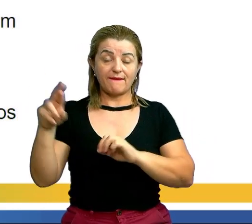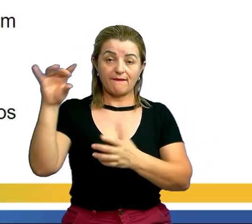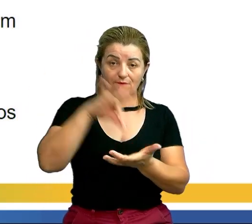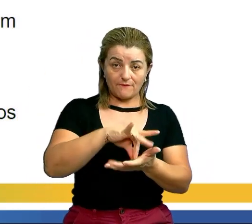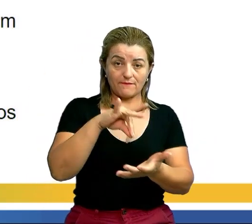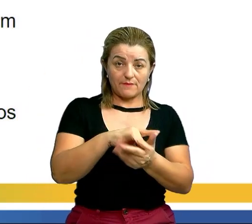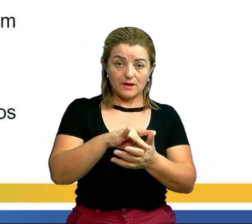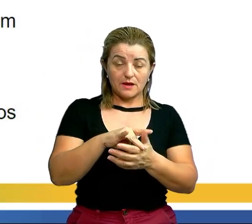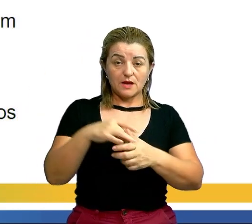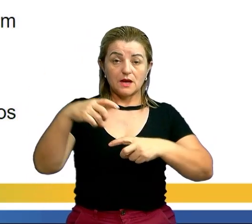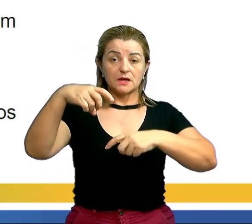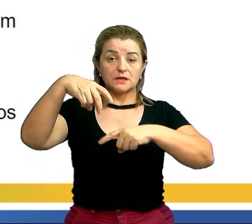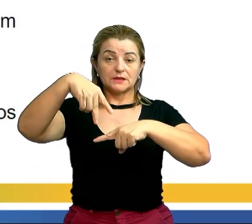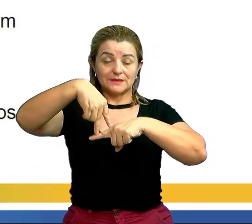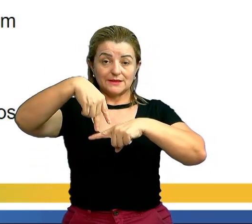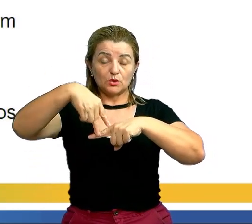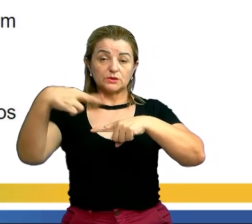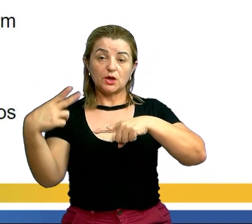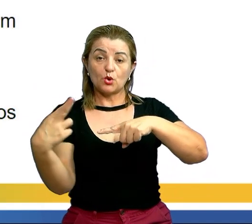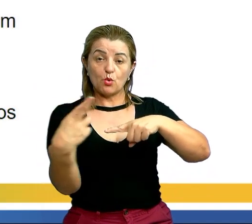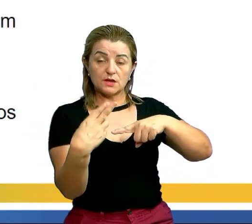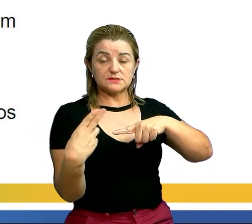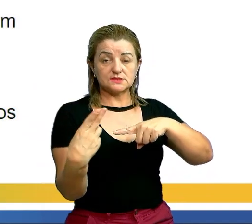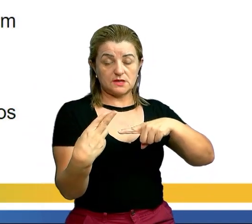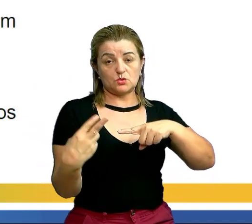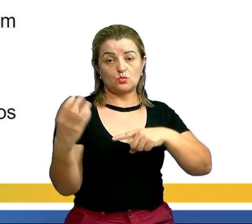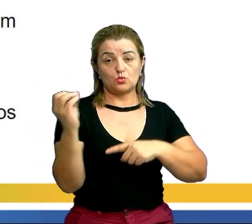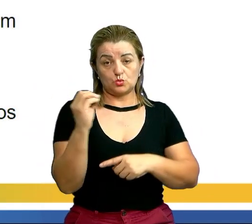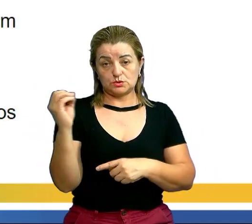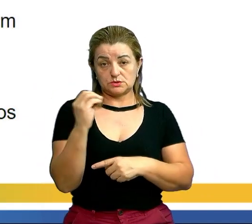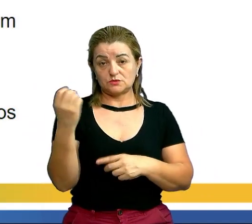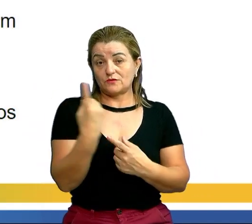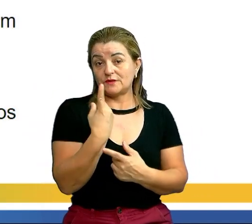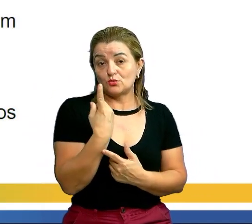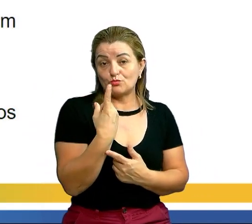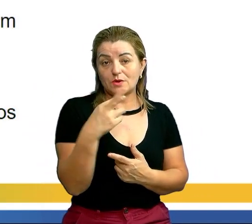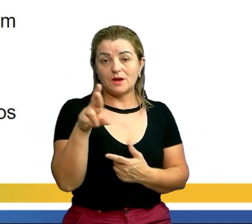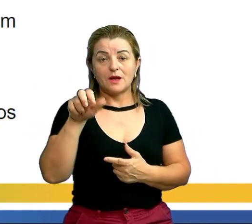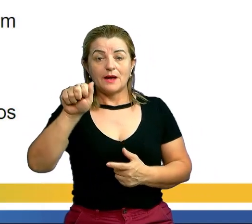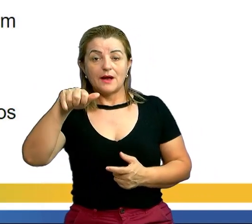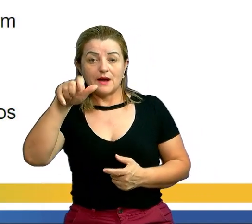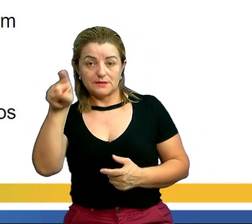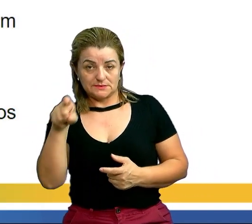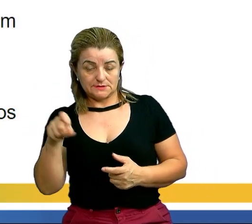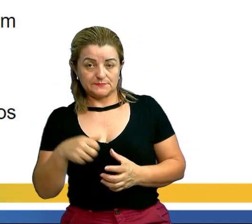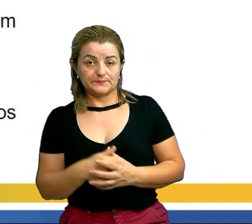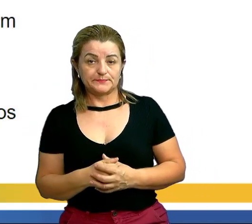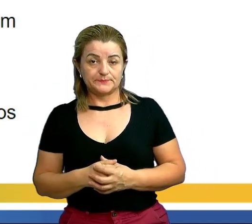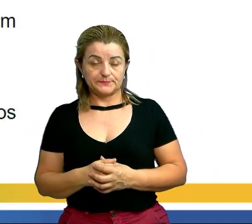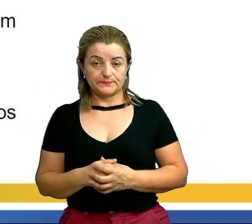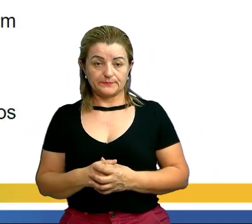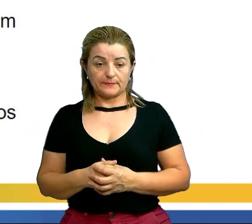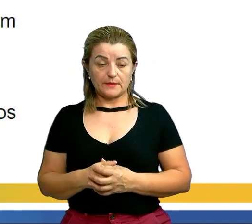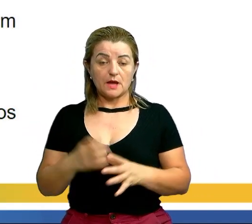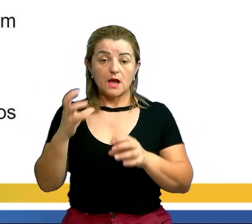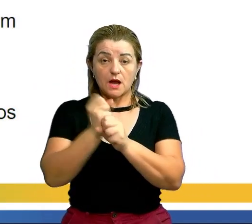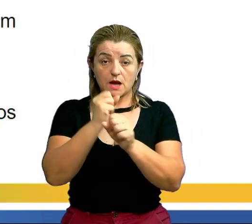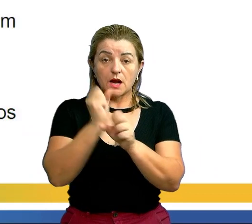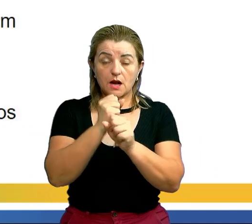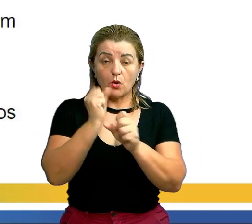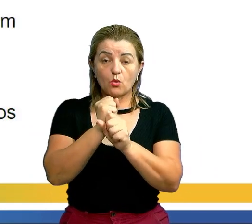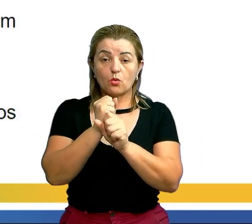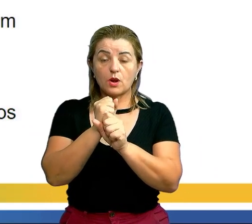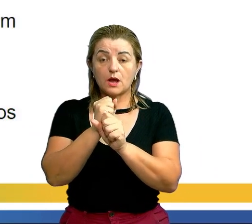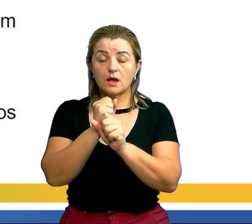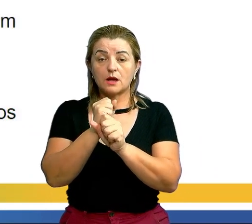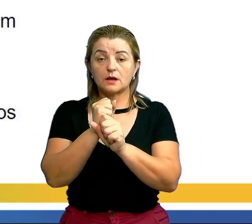E delta é igual a zero, as duas raízes são iguais. Vai ter somente uma raiz. Por exemplo, calcular as raízes dessa